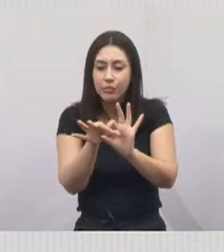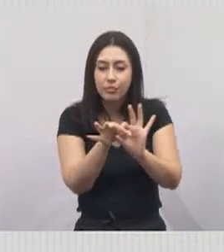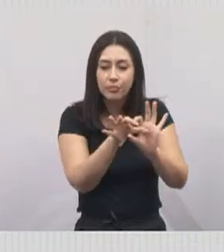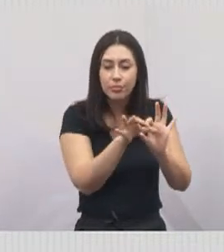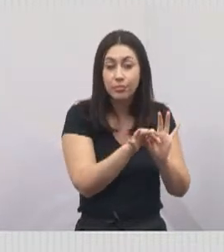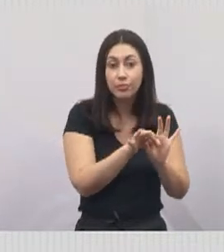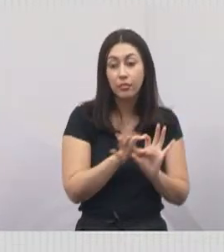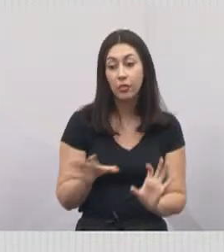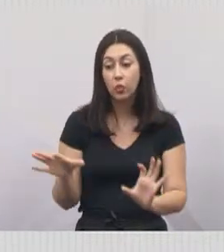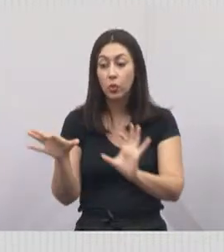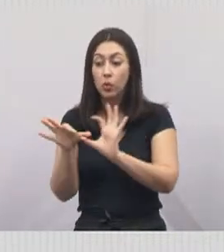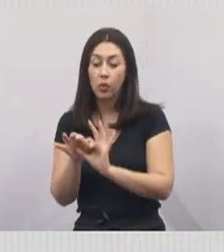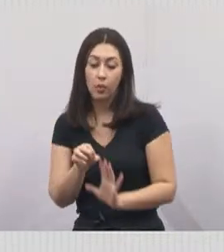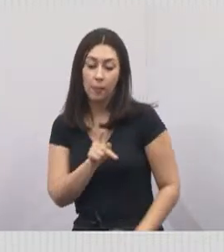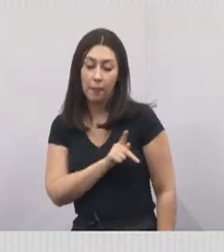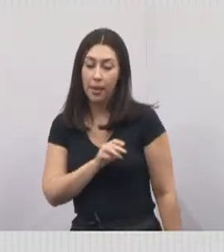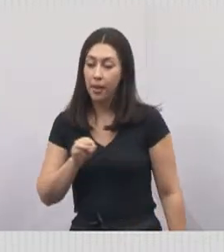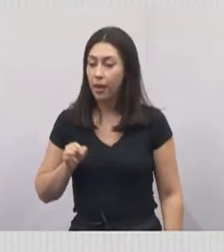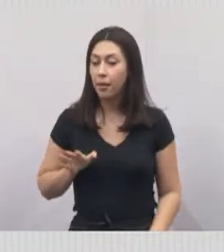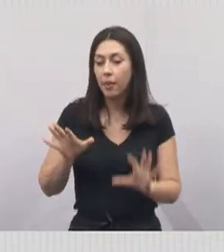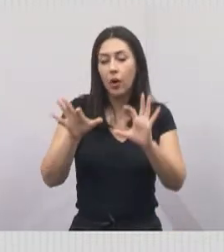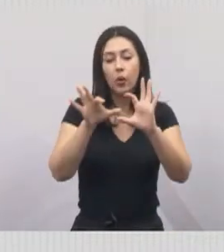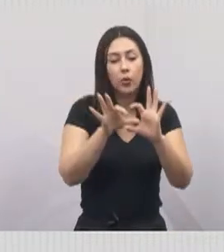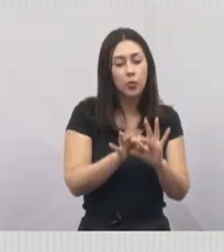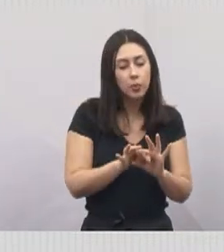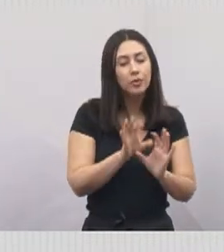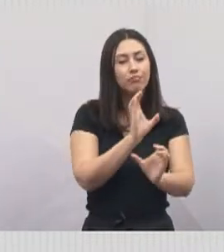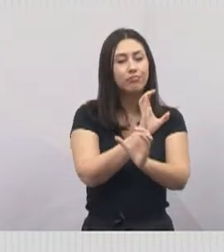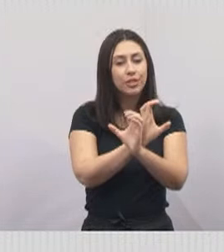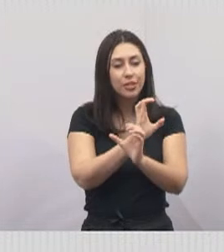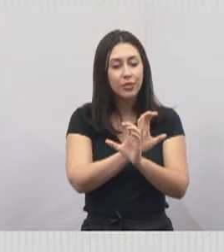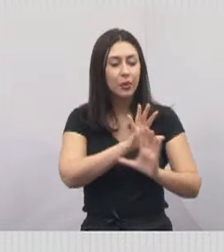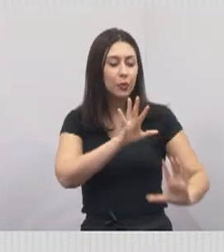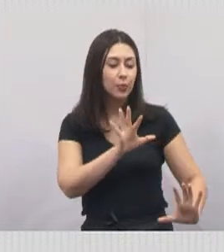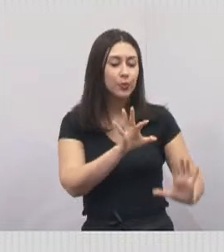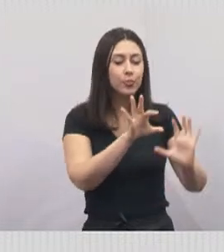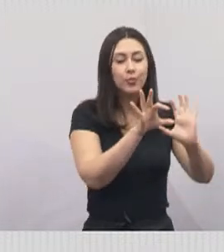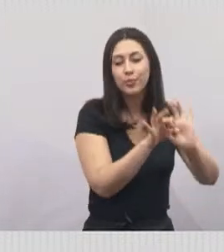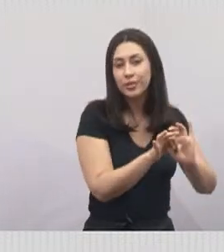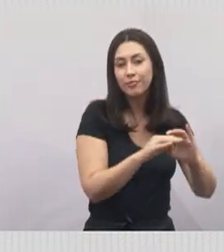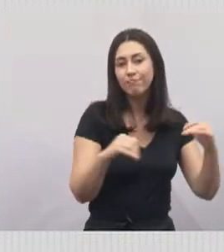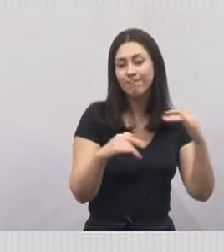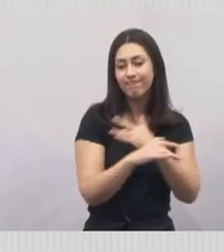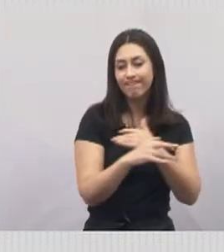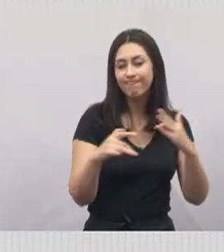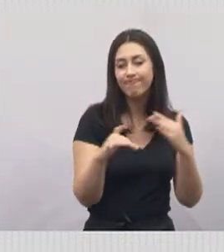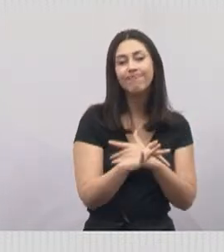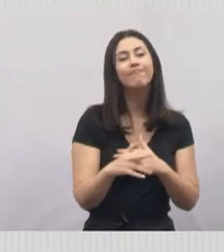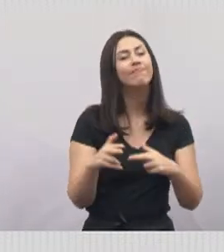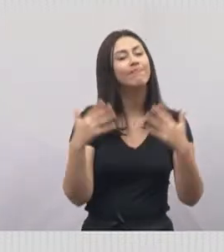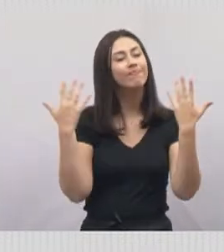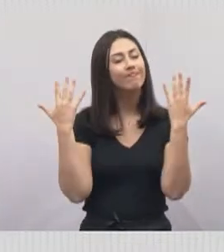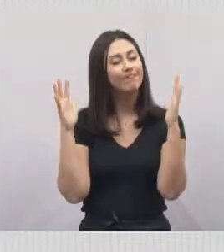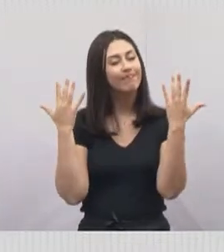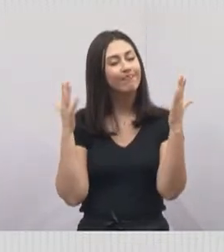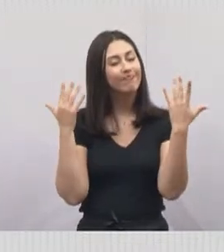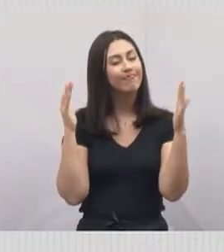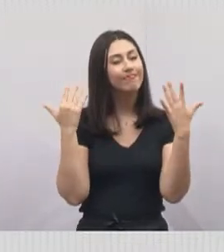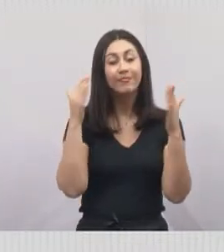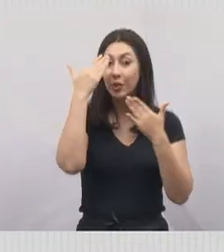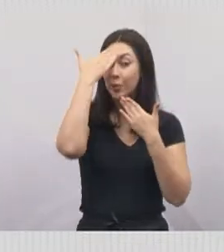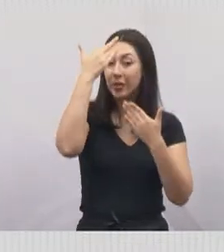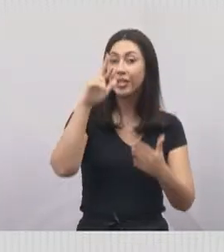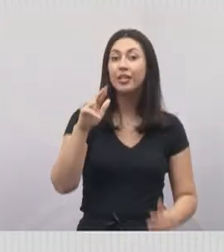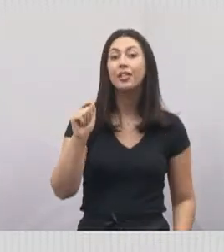Integra polícia militar, guarda civil e mobilidade urbana. Parabéns, obrigado,